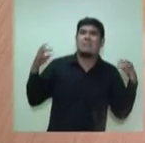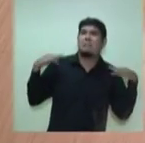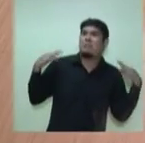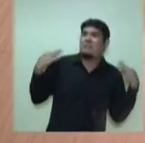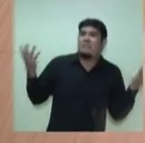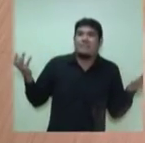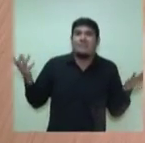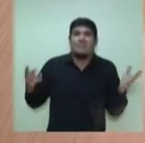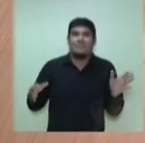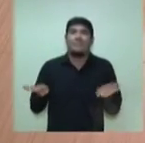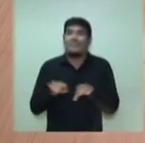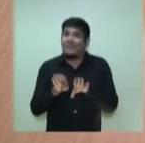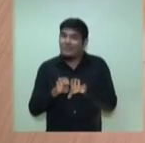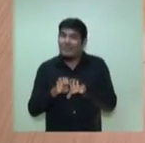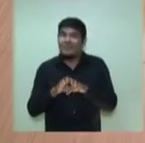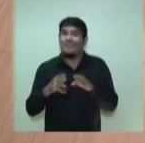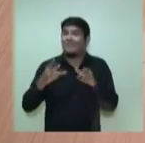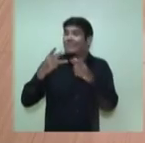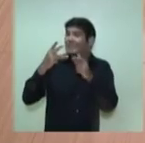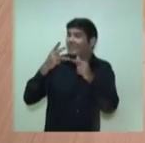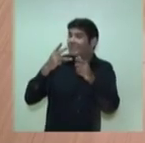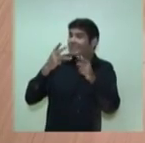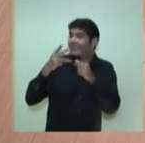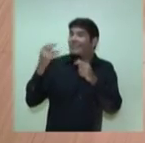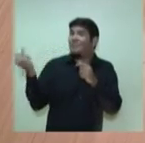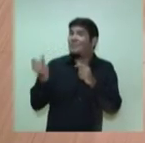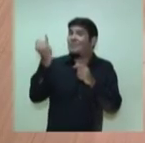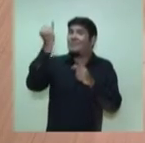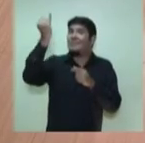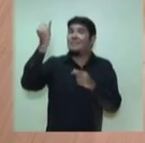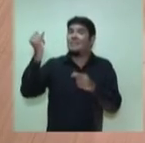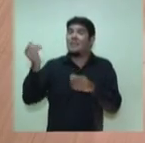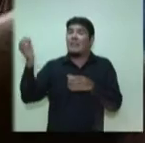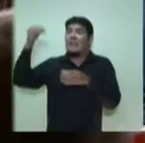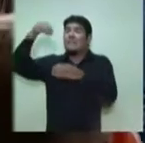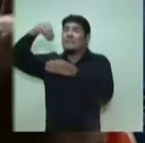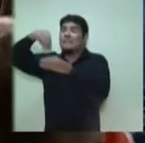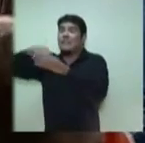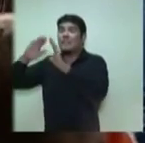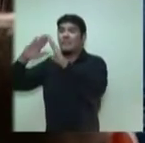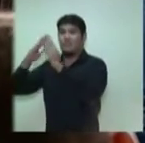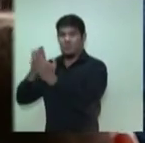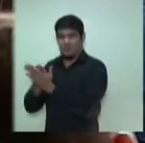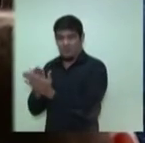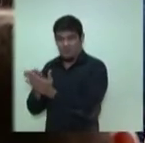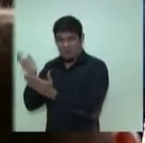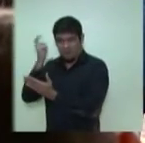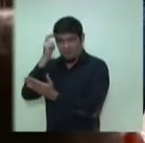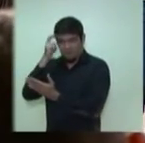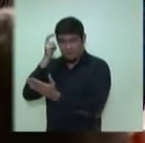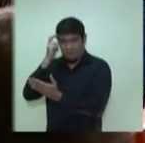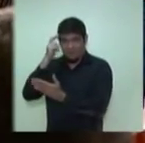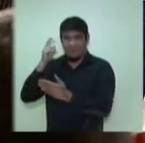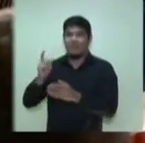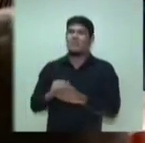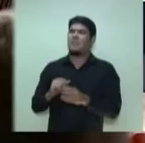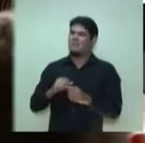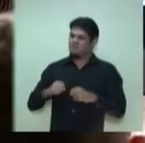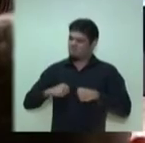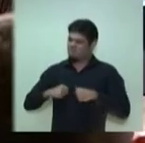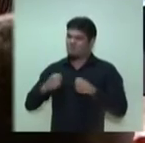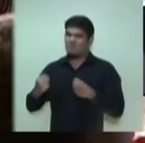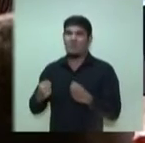E um terceiro aspecto fundamental para nós é levar a cultura para dentro da escola. O principal desafio da prefeitura municipal, das